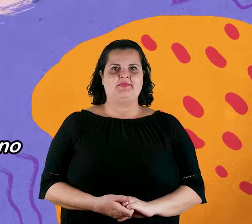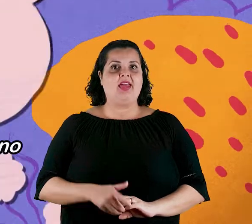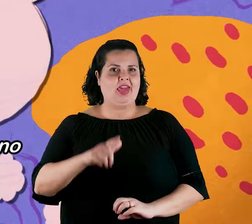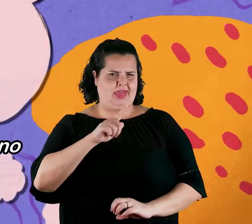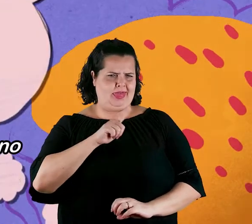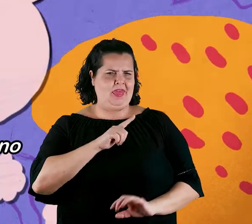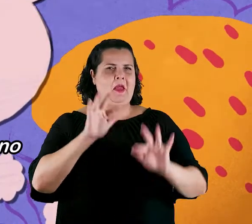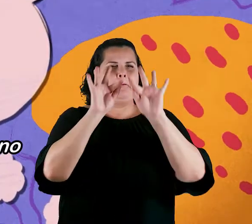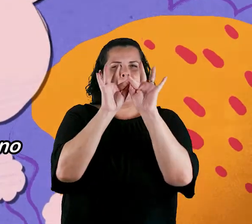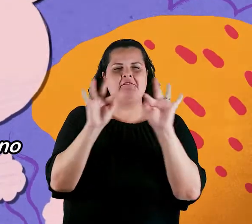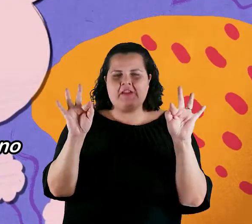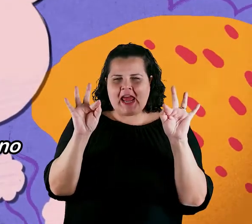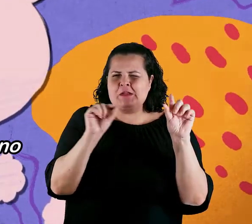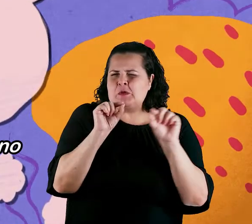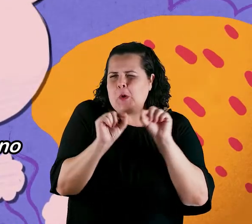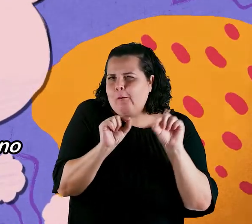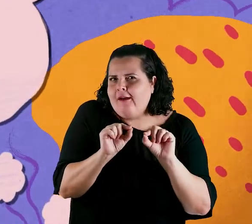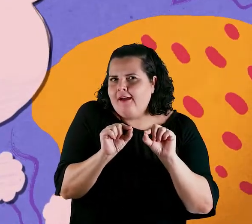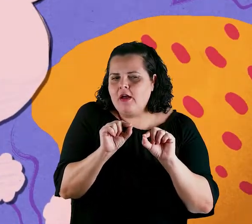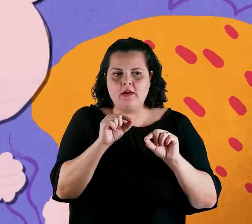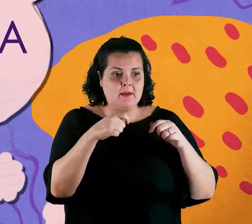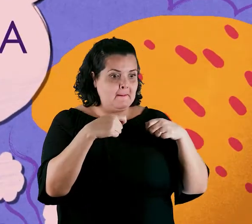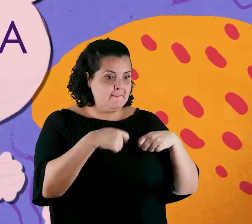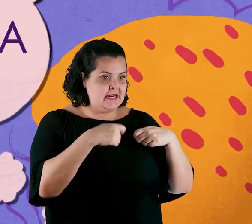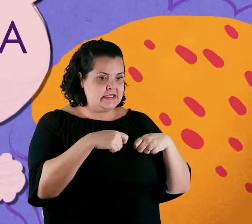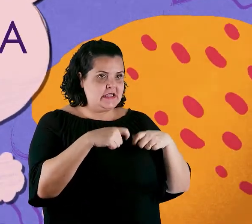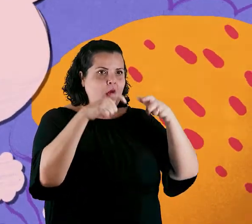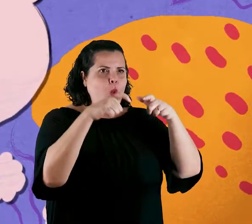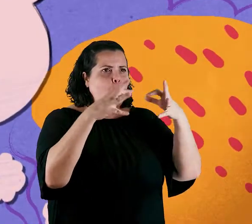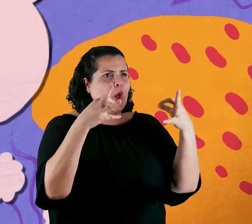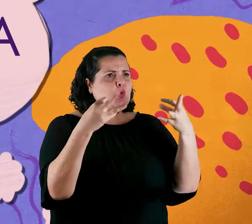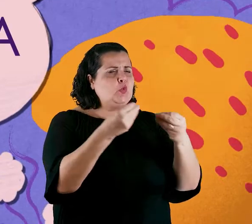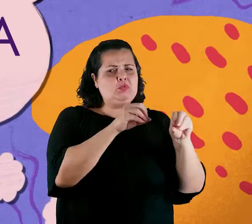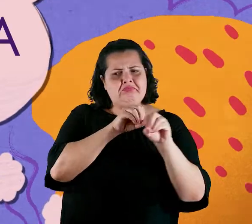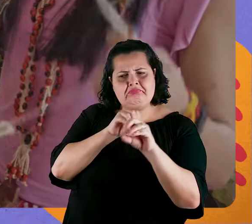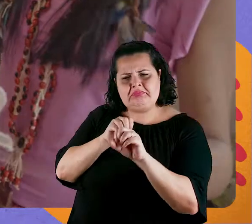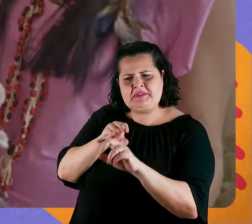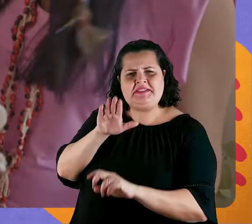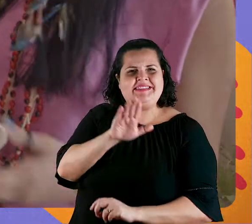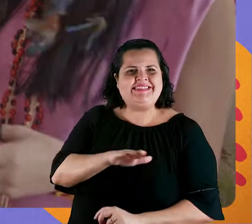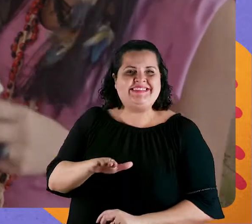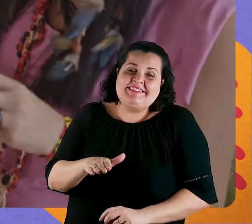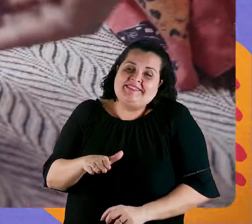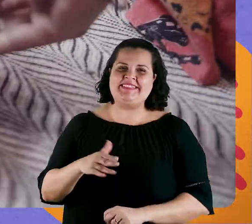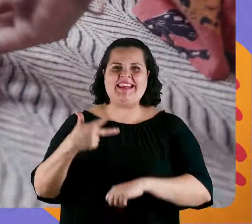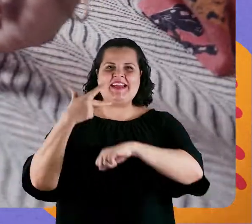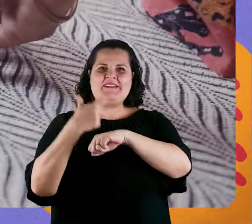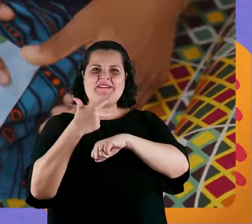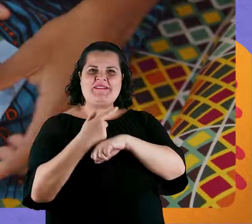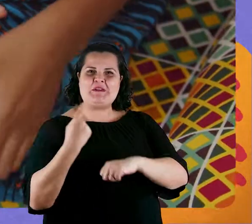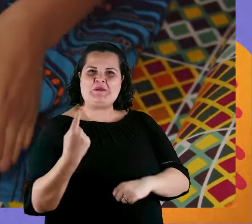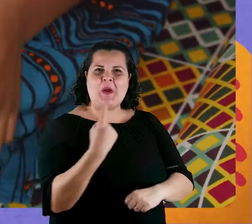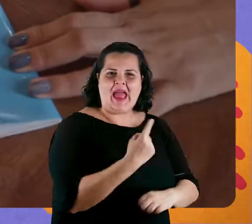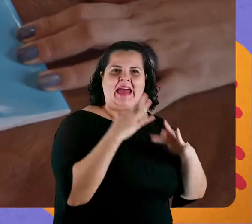Existe um ditado nigeriano que diz assim É preciso uma vila inteira para criar uma criança. A cada episódio, uma família